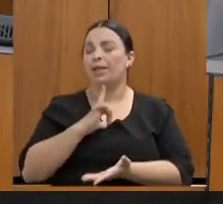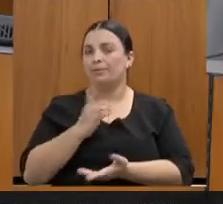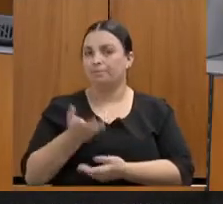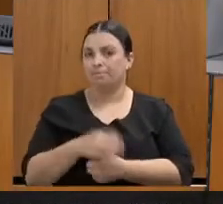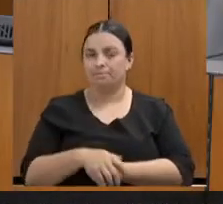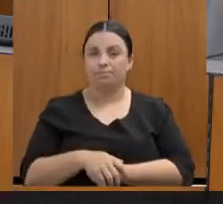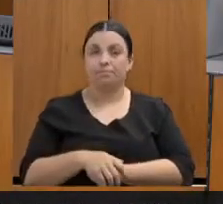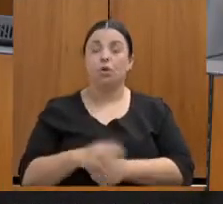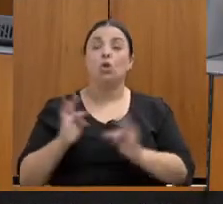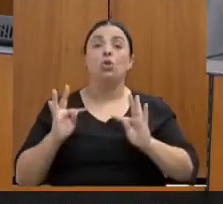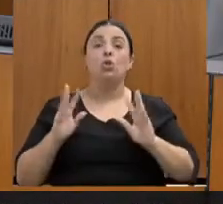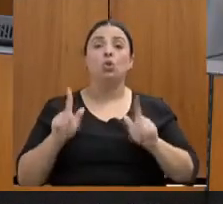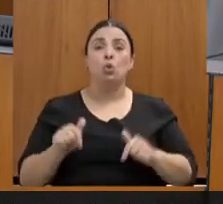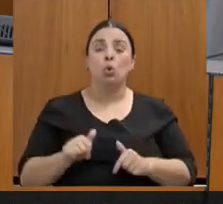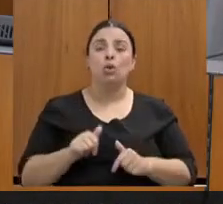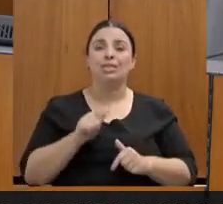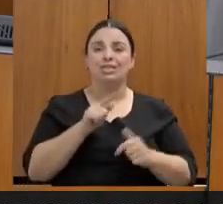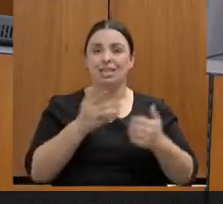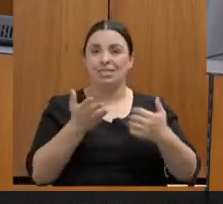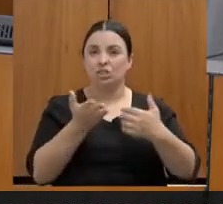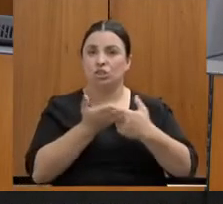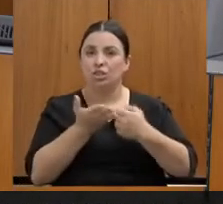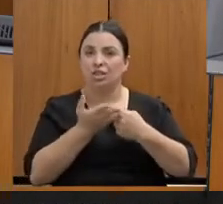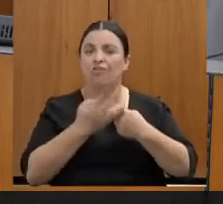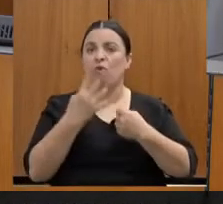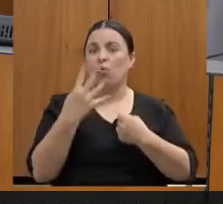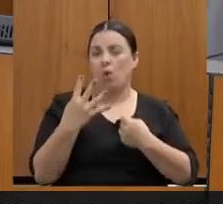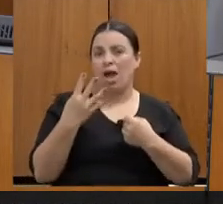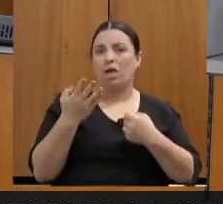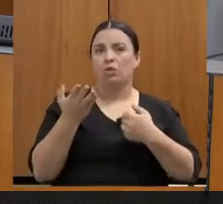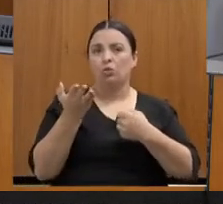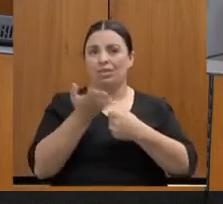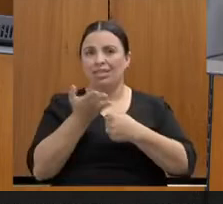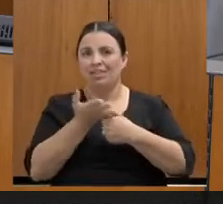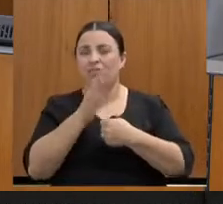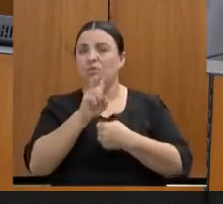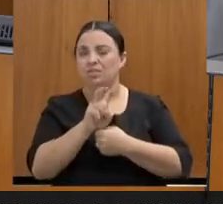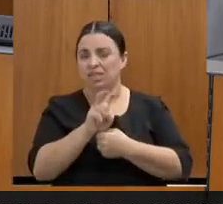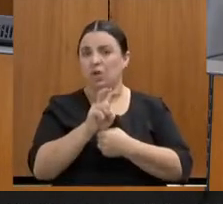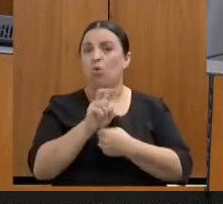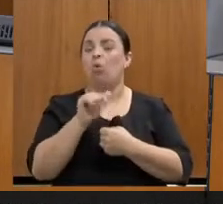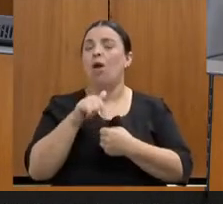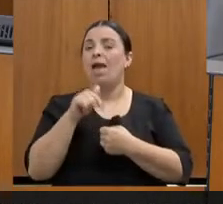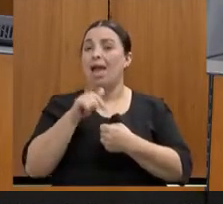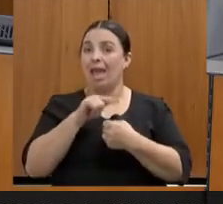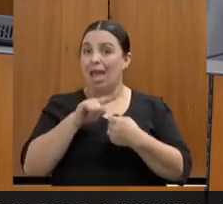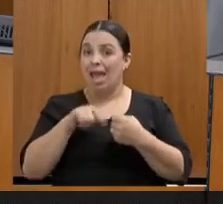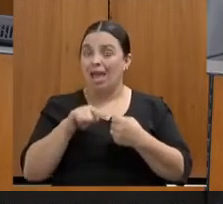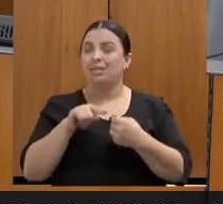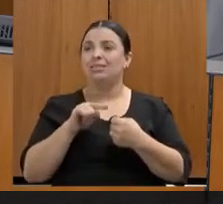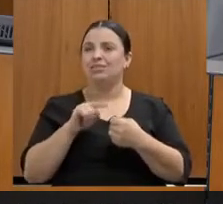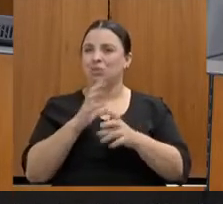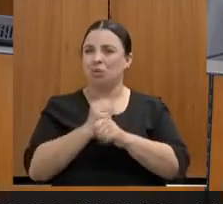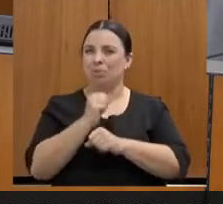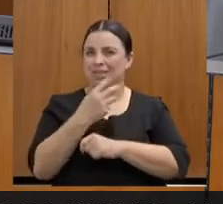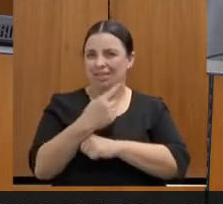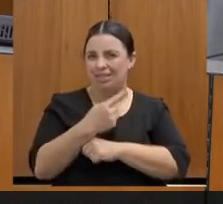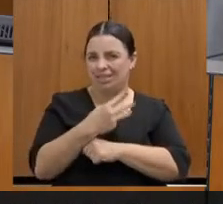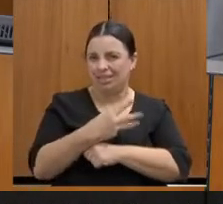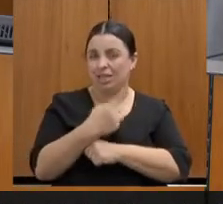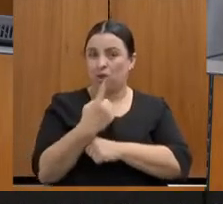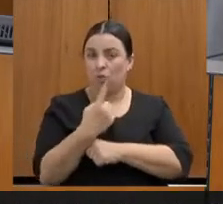Todas essas unidades de nível 4 e de nível 5, então, essas 31, têm esses atendimentos de forma